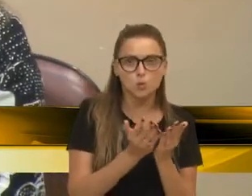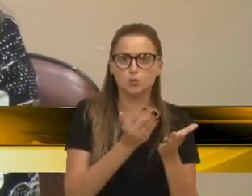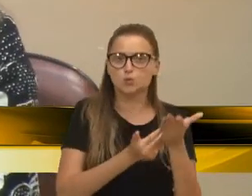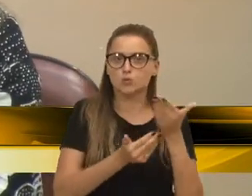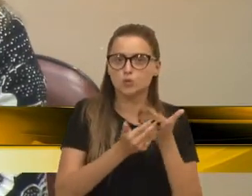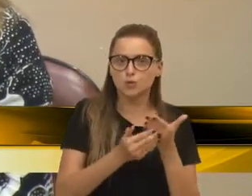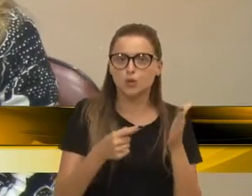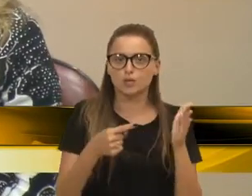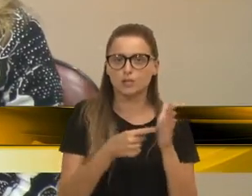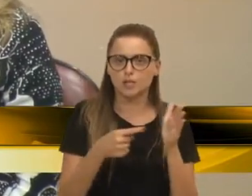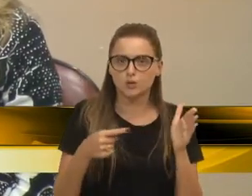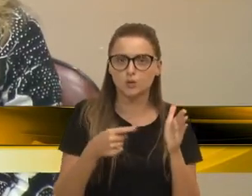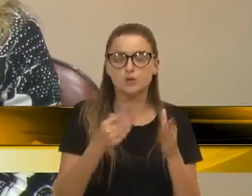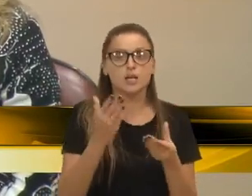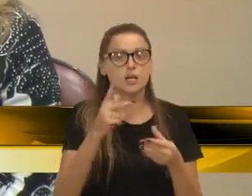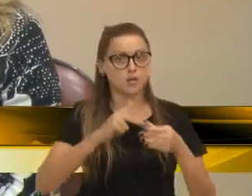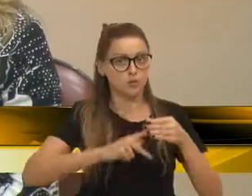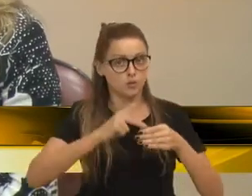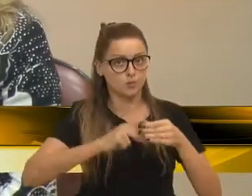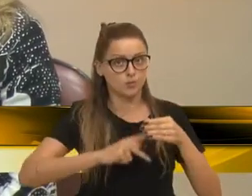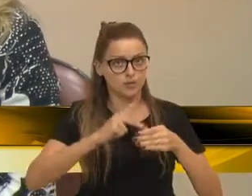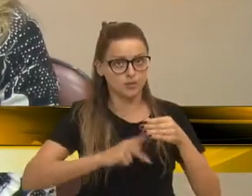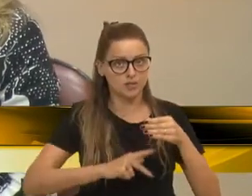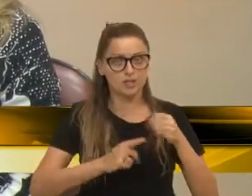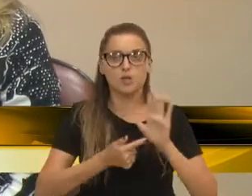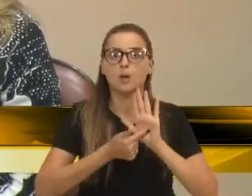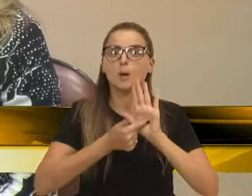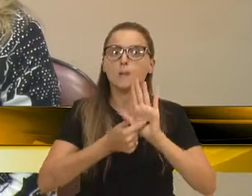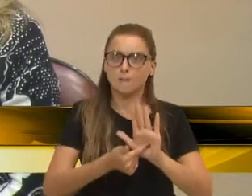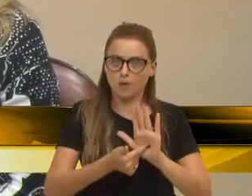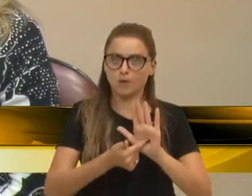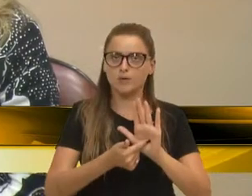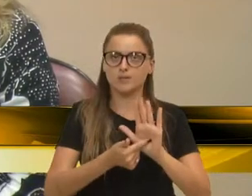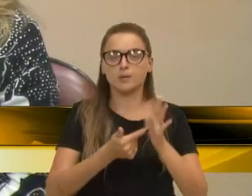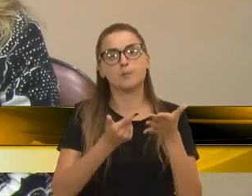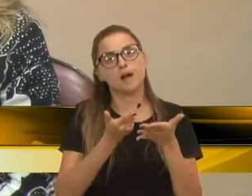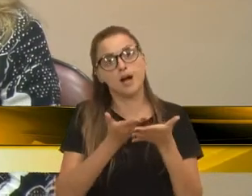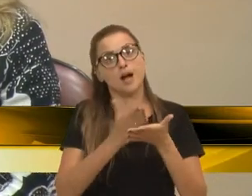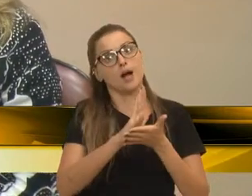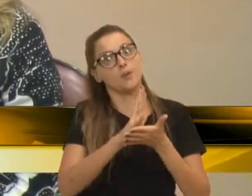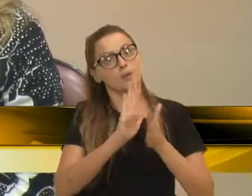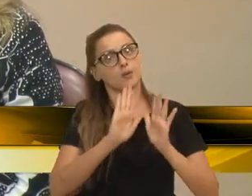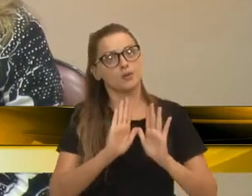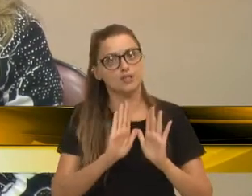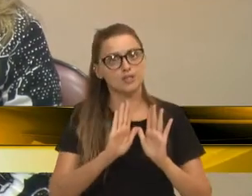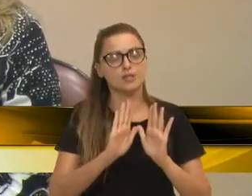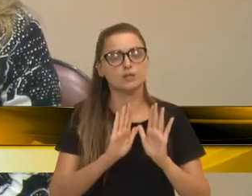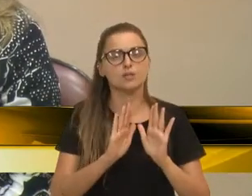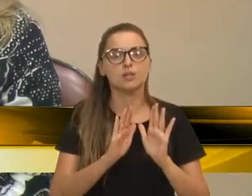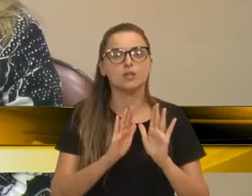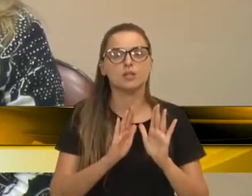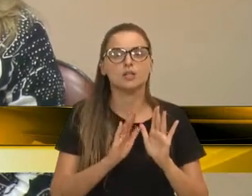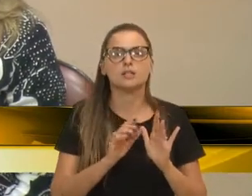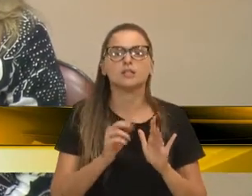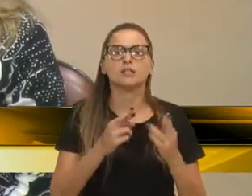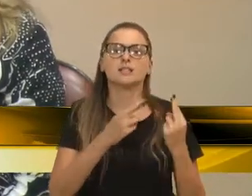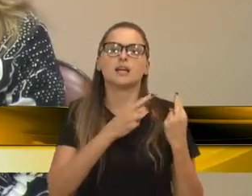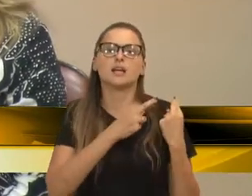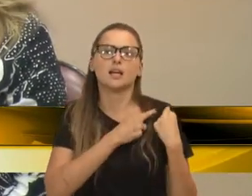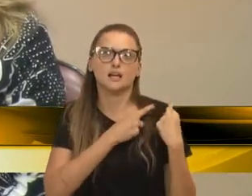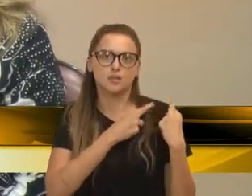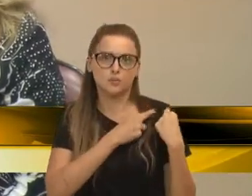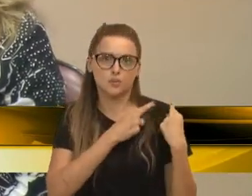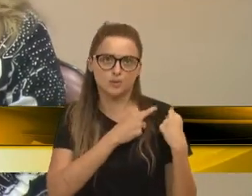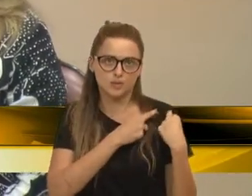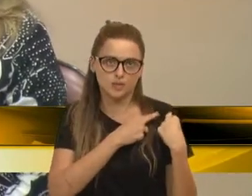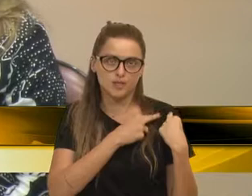denunciados no processo, aponta para o encaminhamento, em tese, das responsabilidades